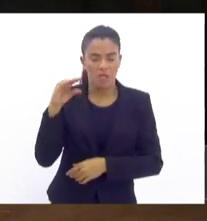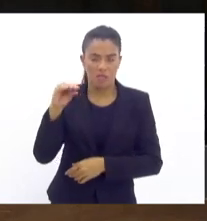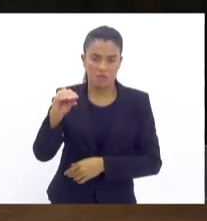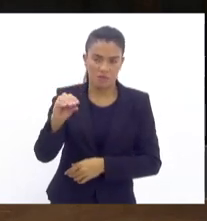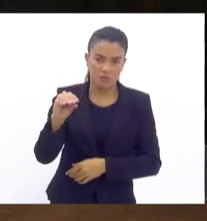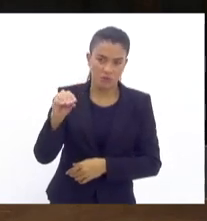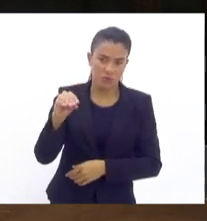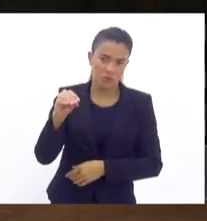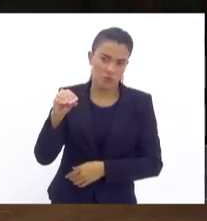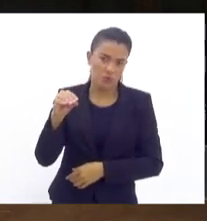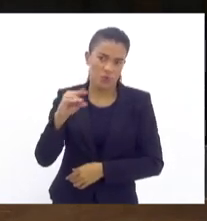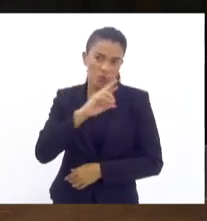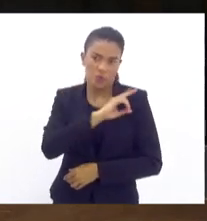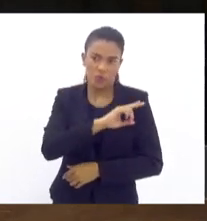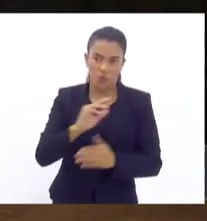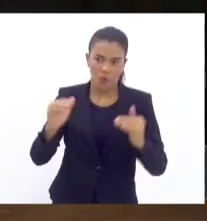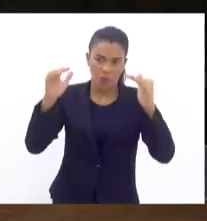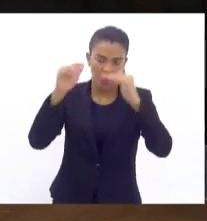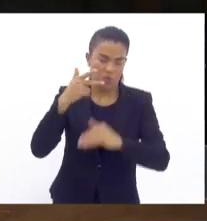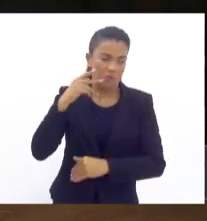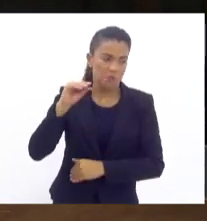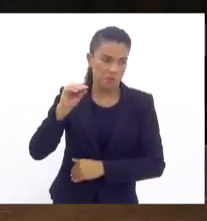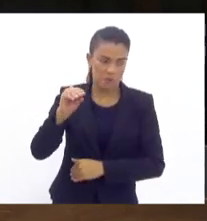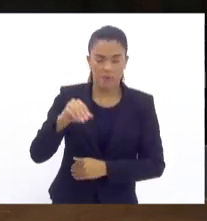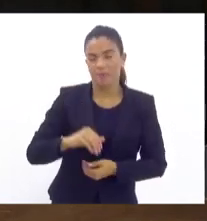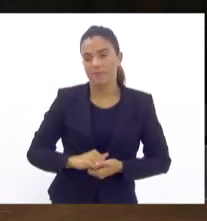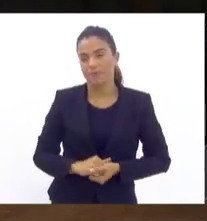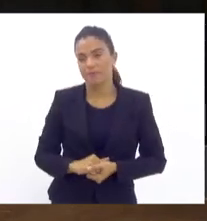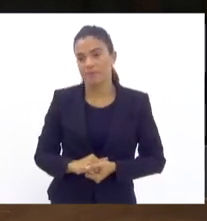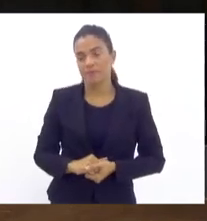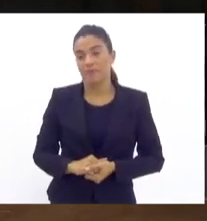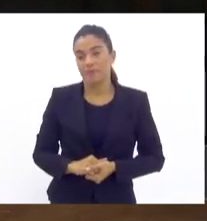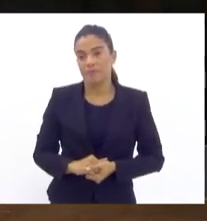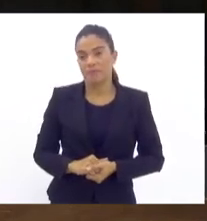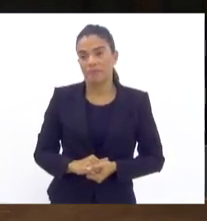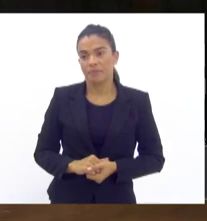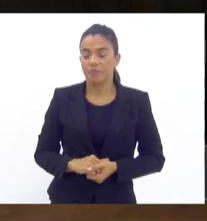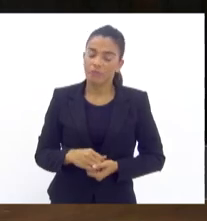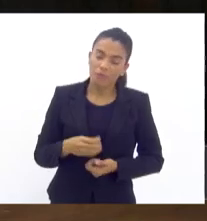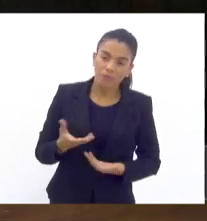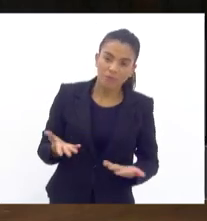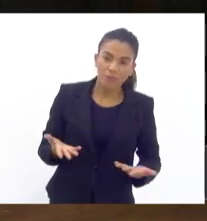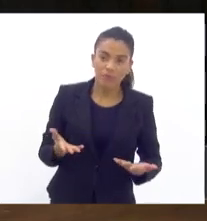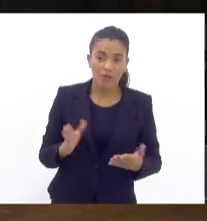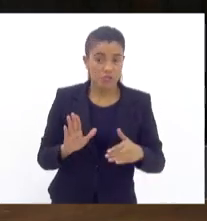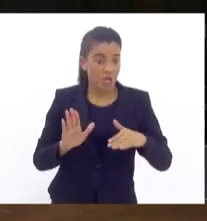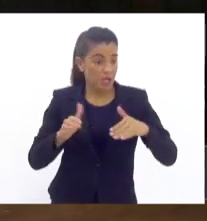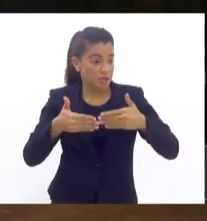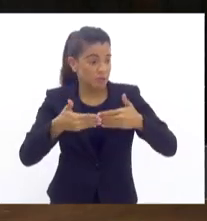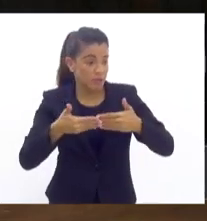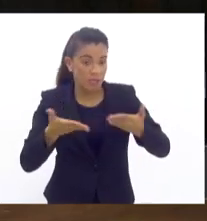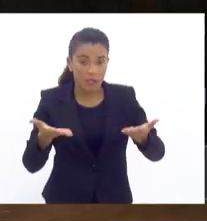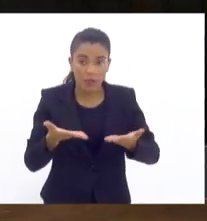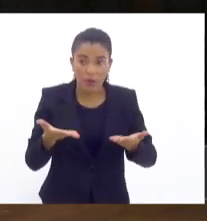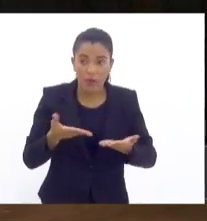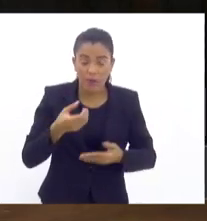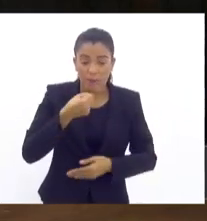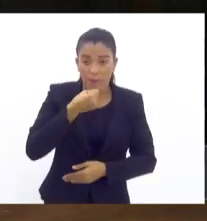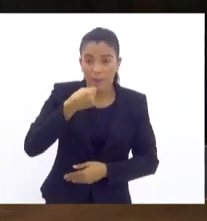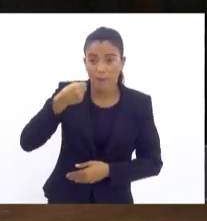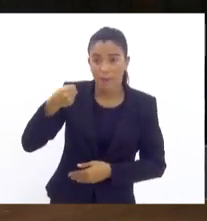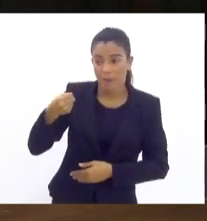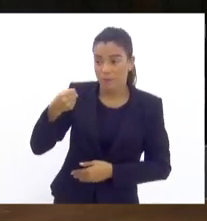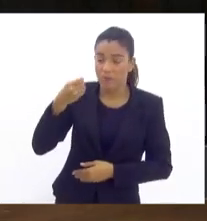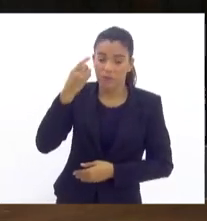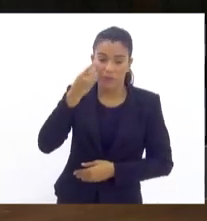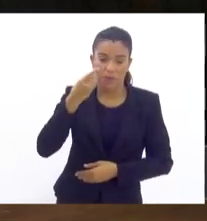coronel acabou de falar, muito obrigado, coronel, por isso. Bom, já encerrando, então eu passo para os deputados para